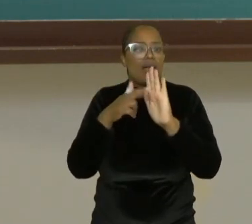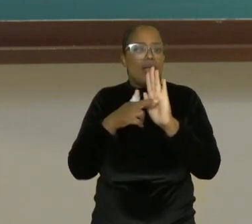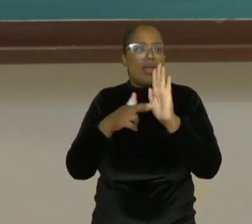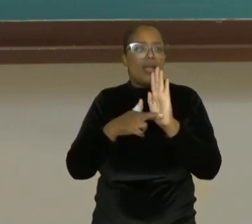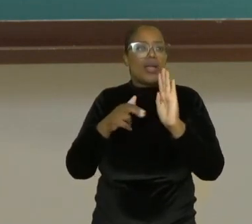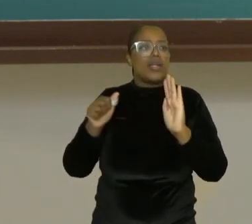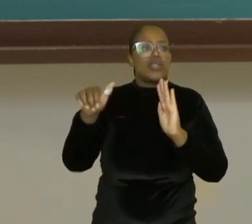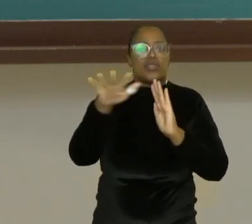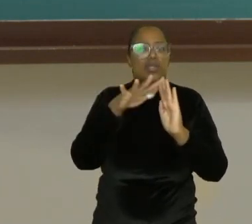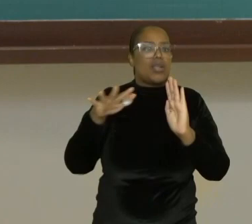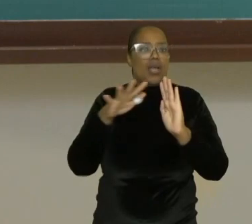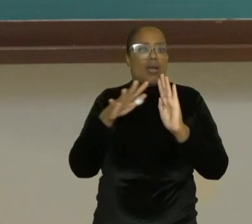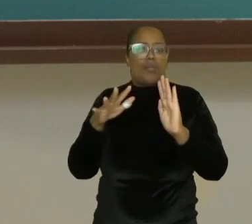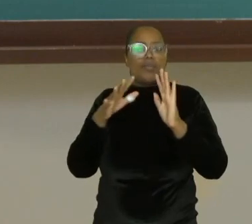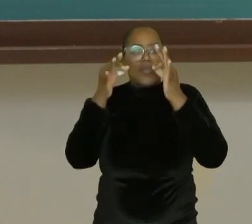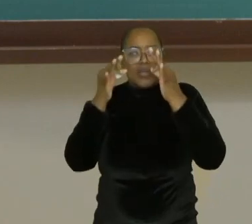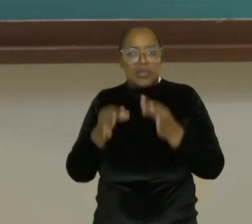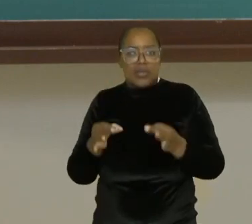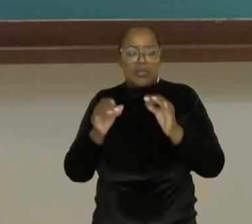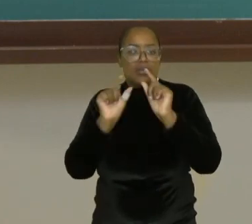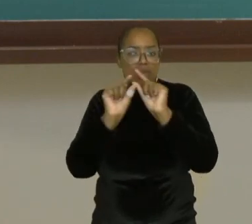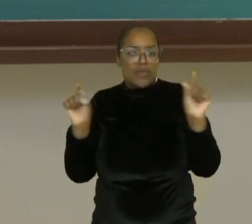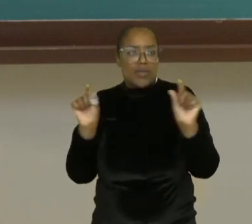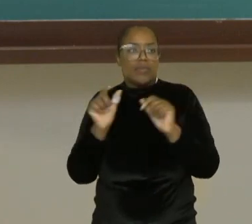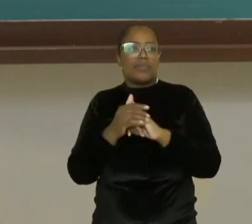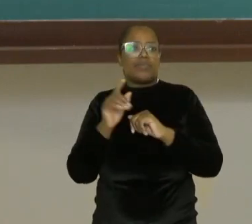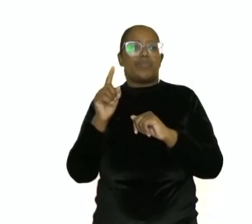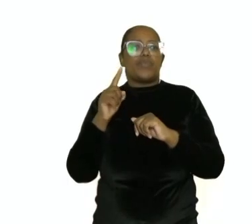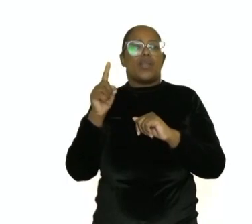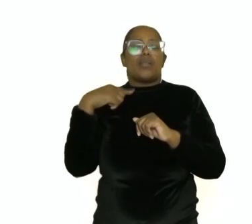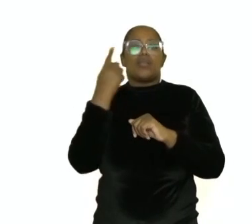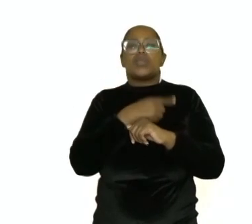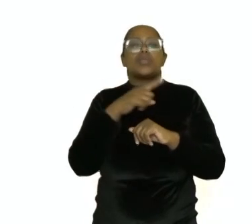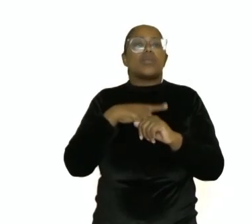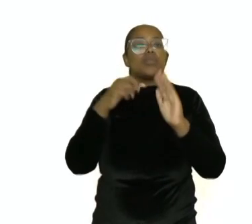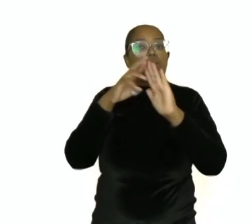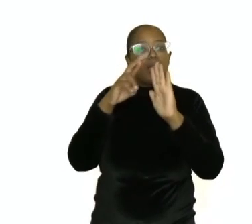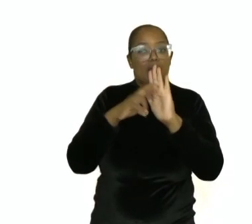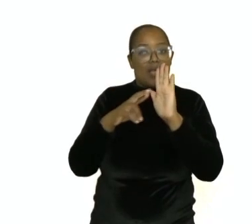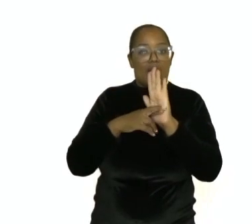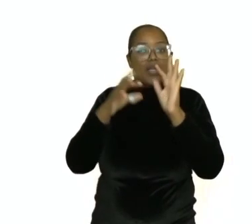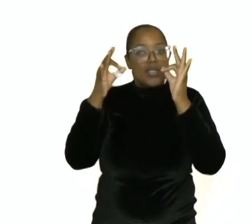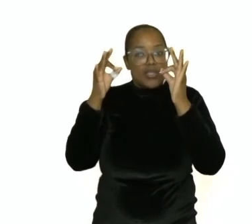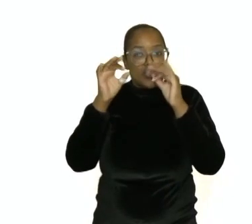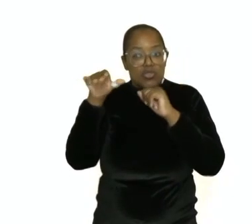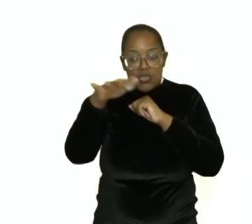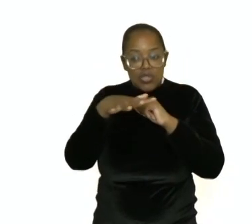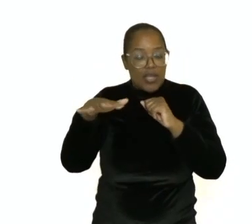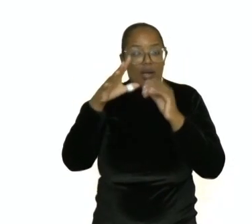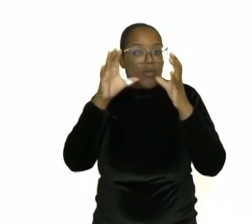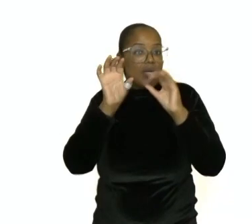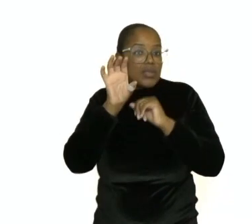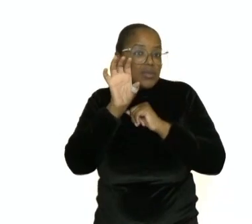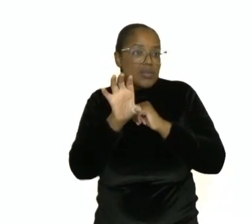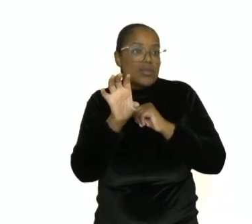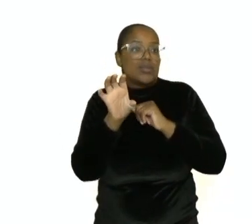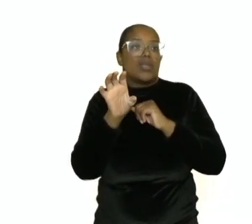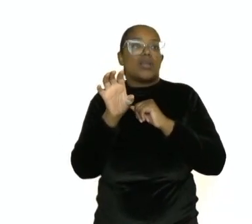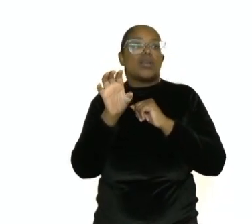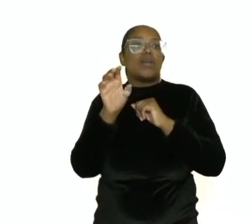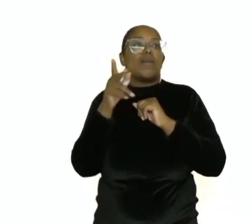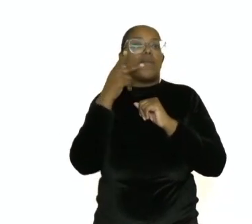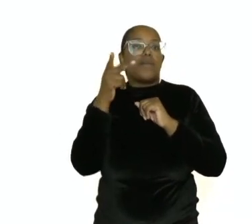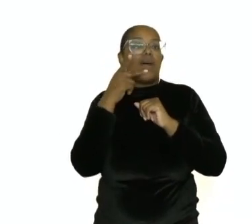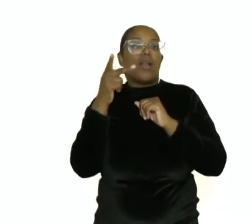verbal então? Na concordância verbal nós temos a regra geral que é a seguinte. A regra geral da concordância